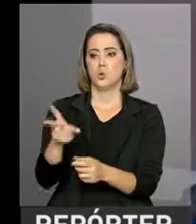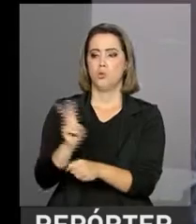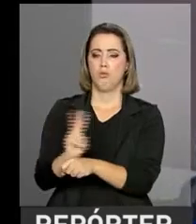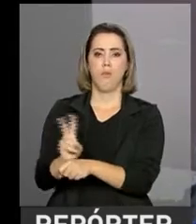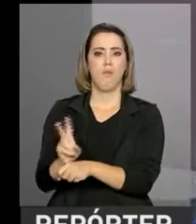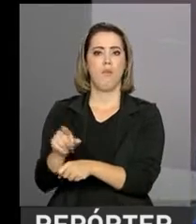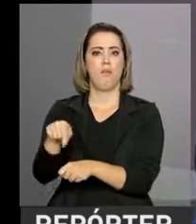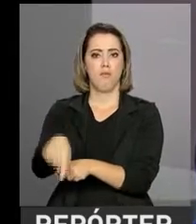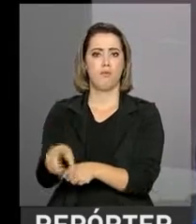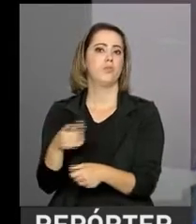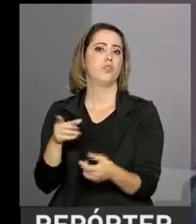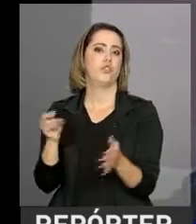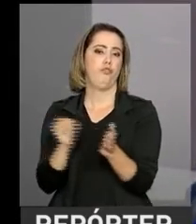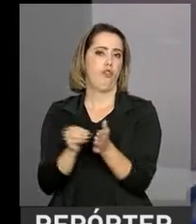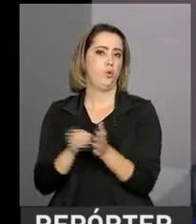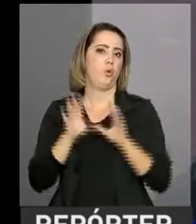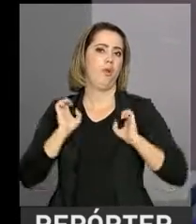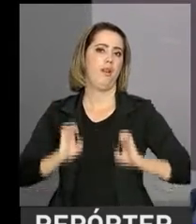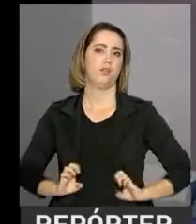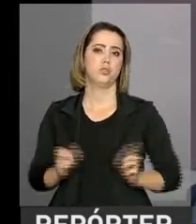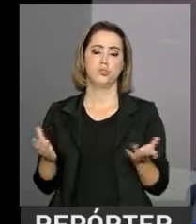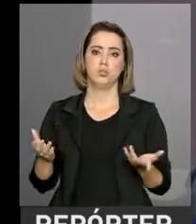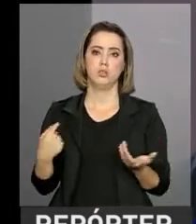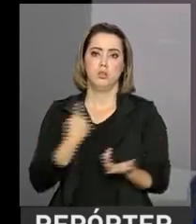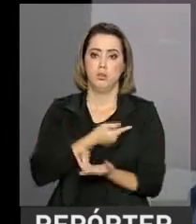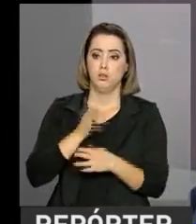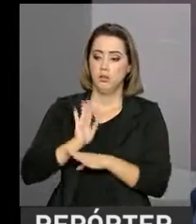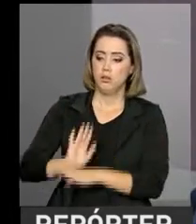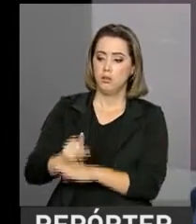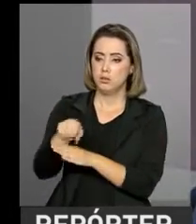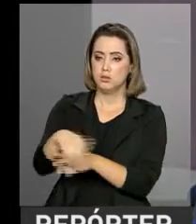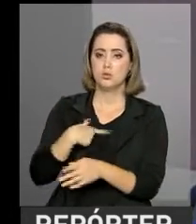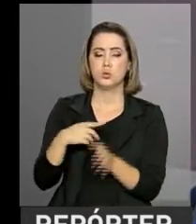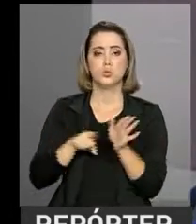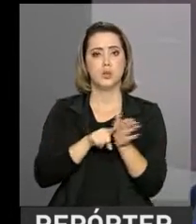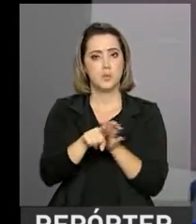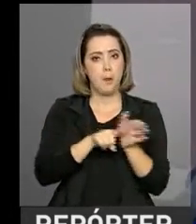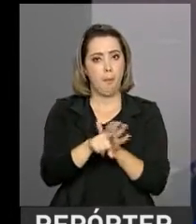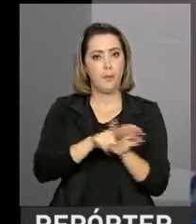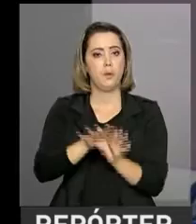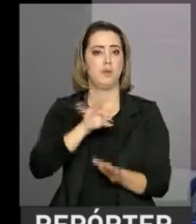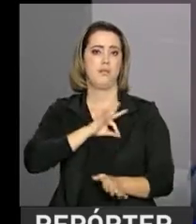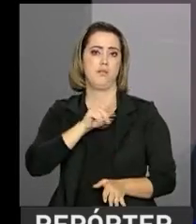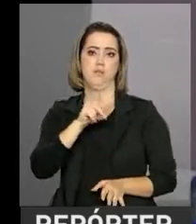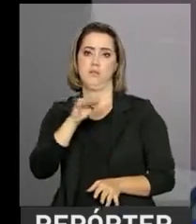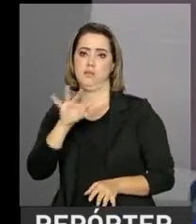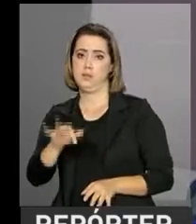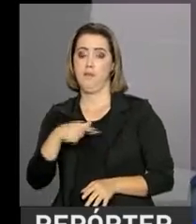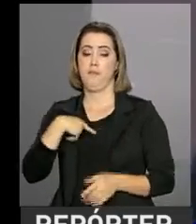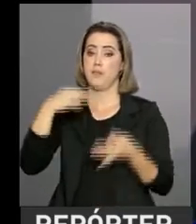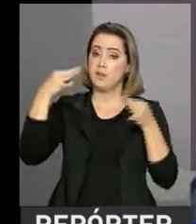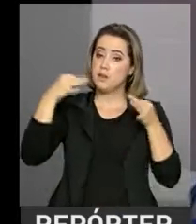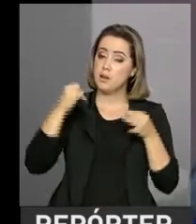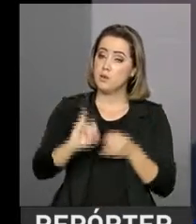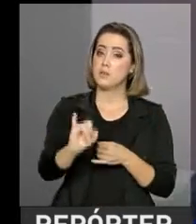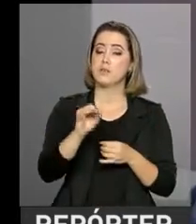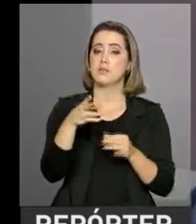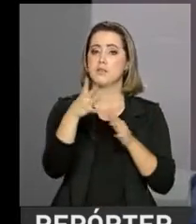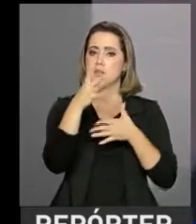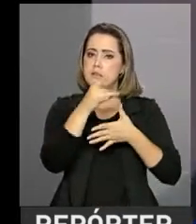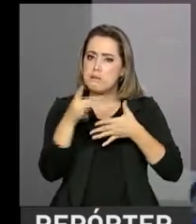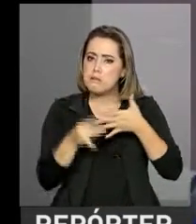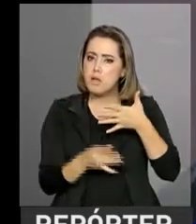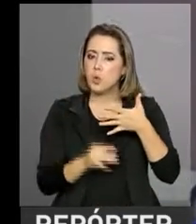de conduta de servidores. E que nós apoiamos a investigação da Polícia Federal, desde que feita dentro dos